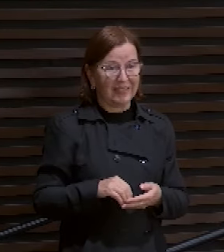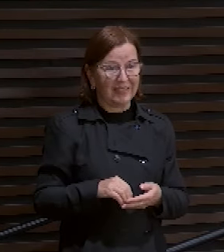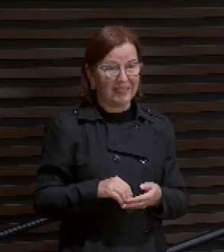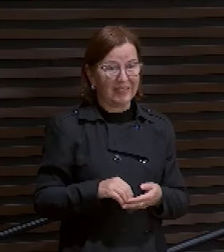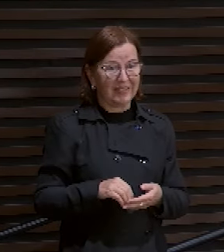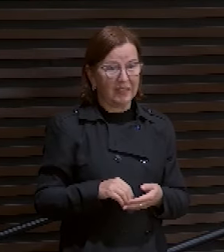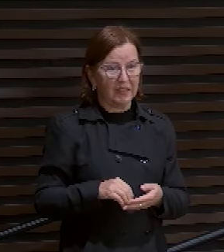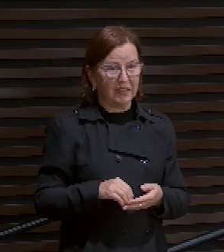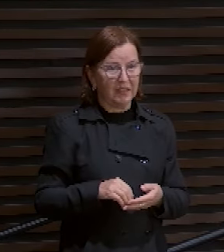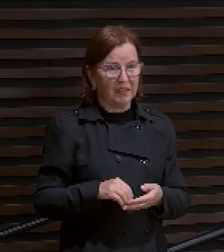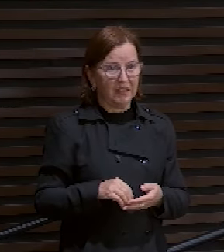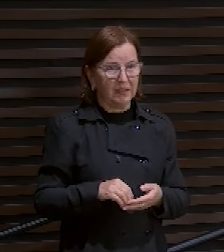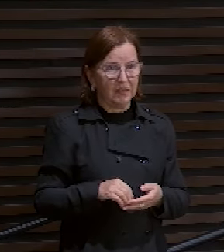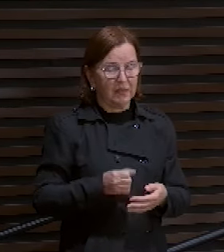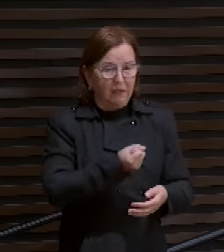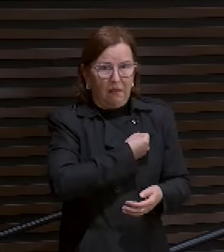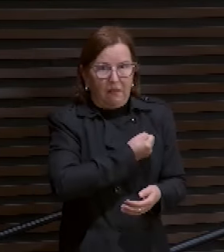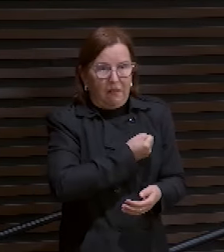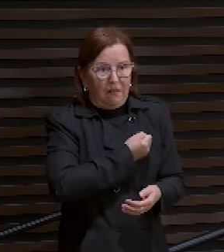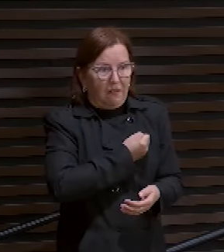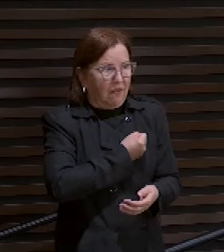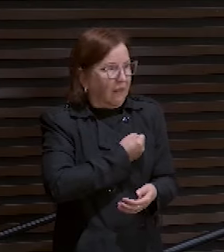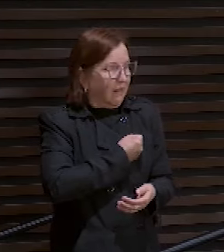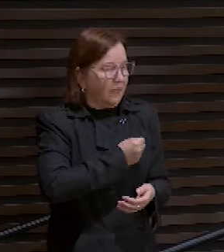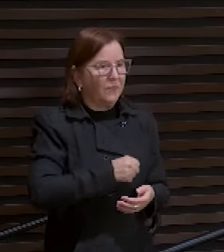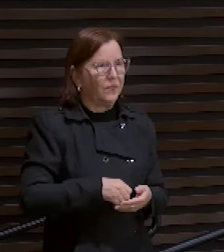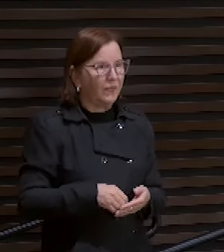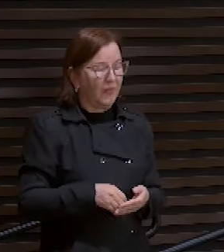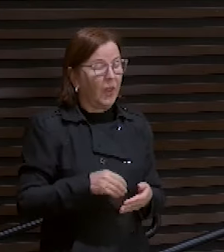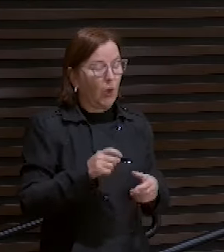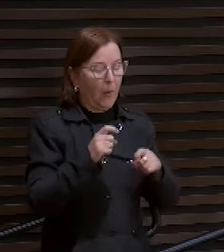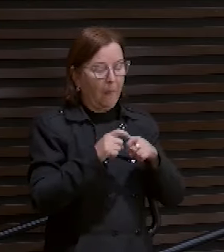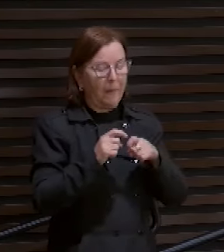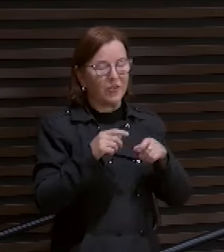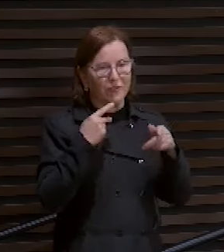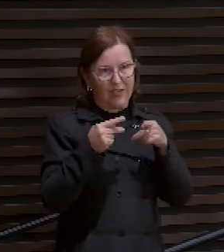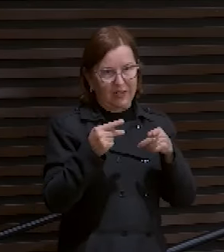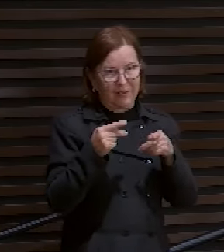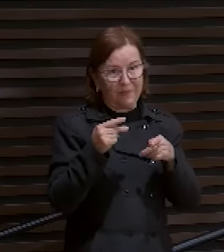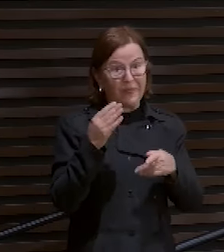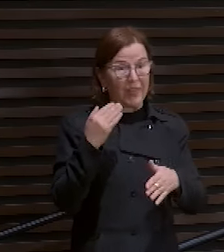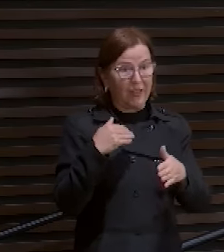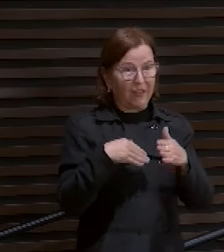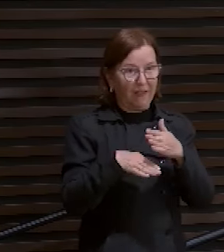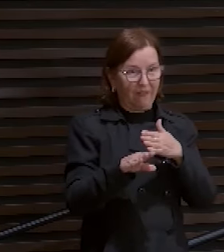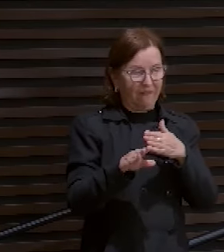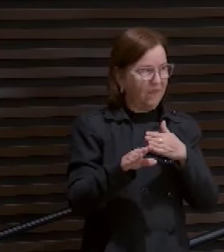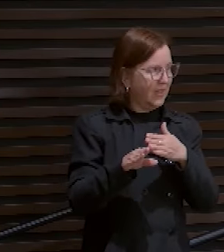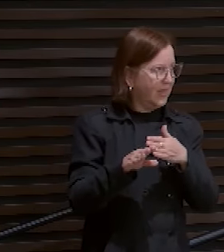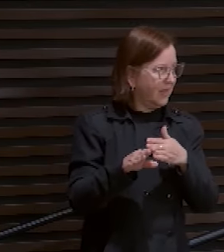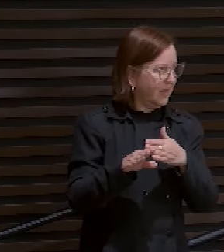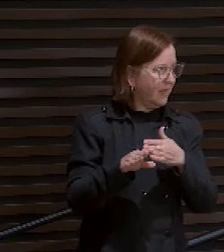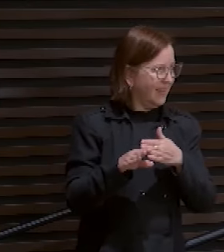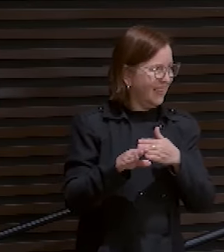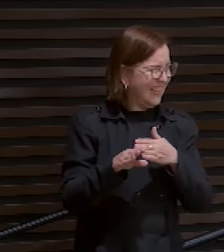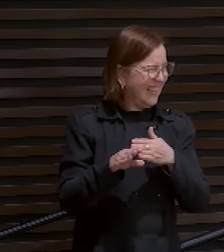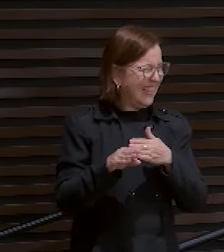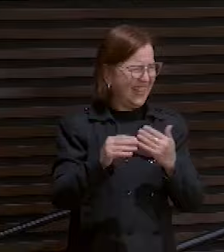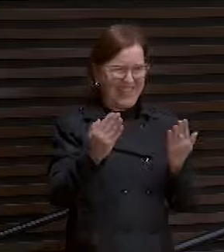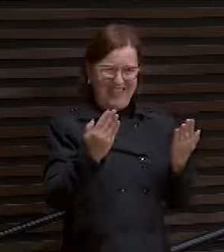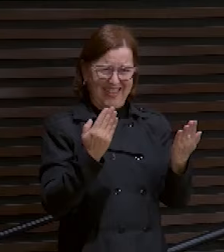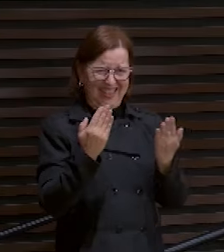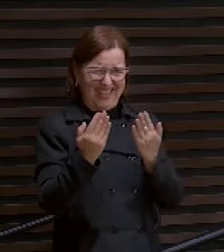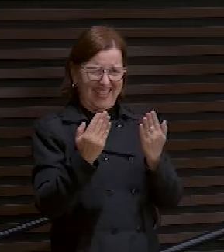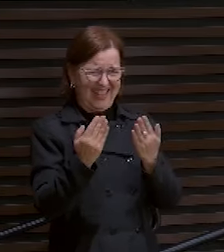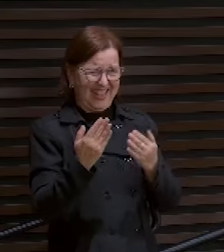um ataque cardíaco, ele fala assim, olha, faz o seguinte. Você vai lá para Isabela Torres, agora fazer propaganda